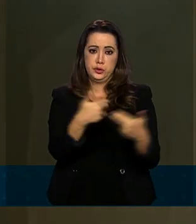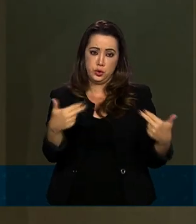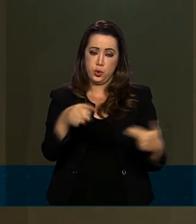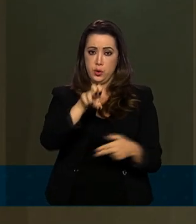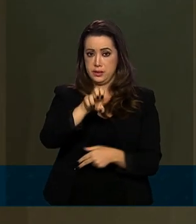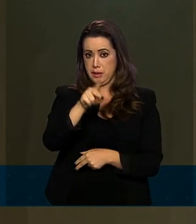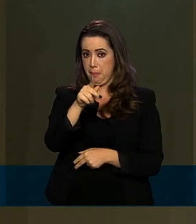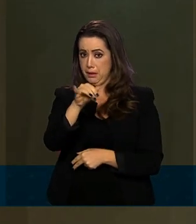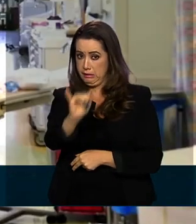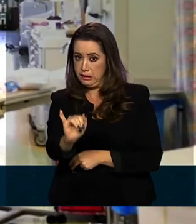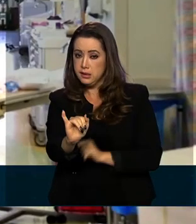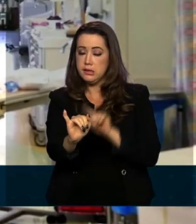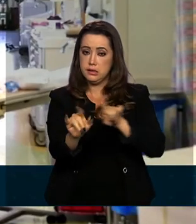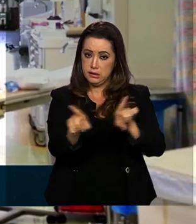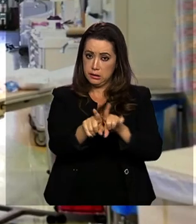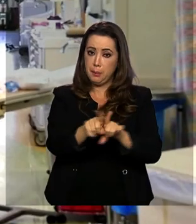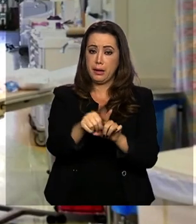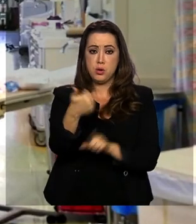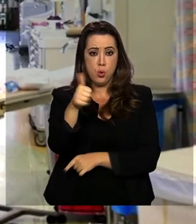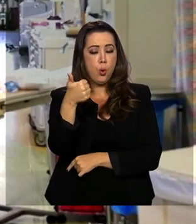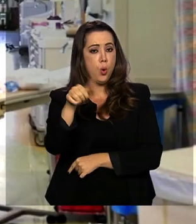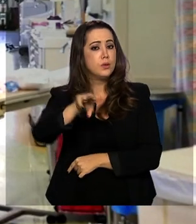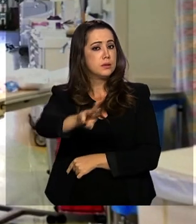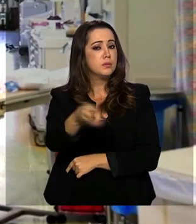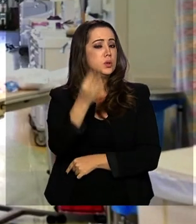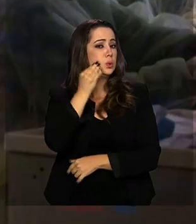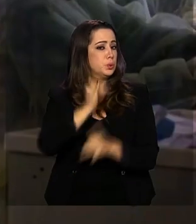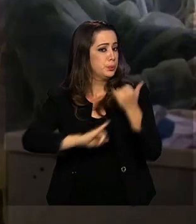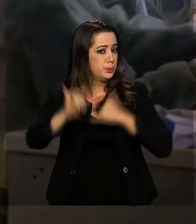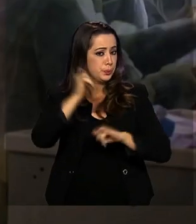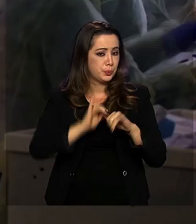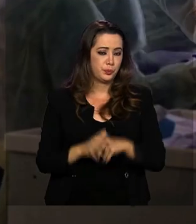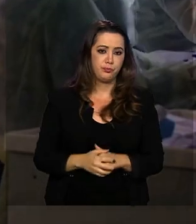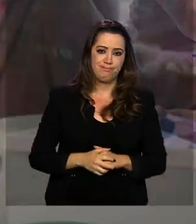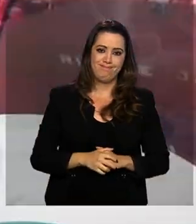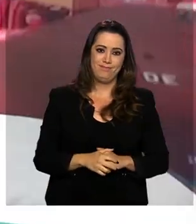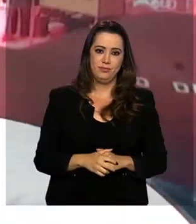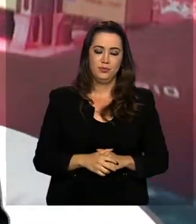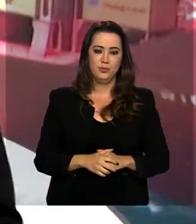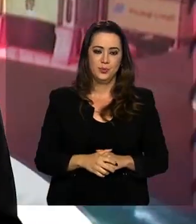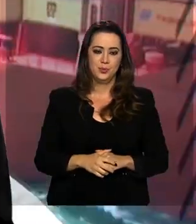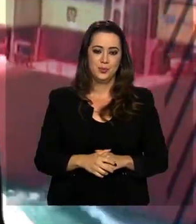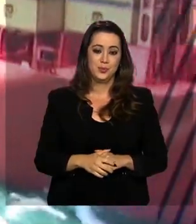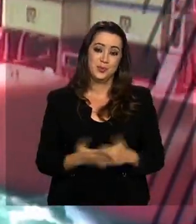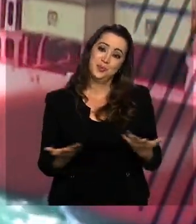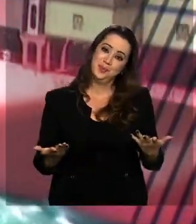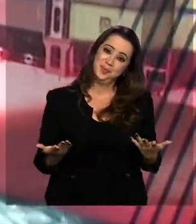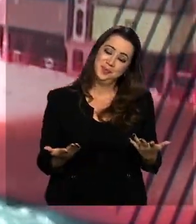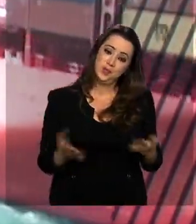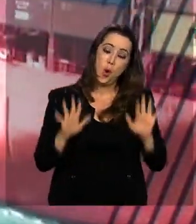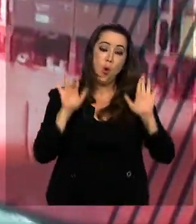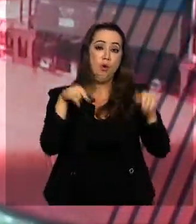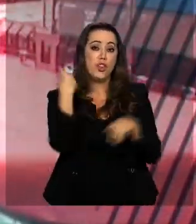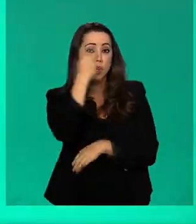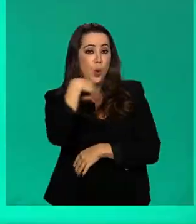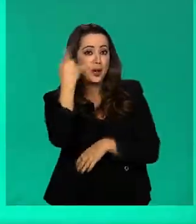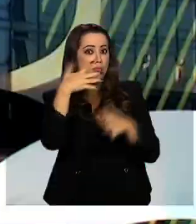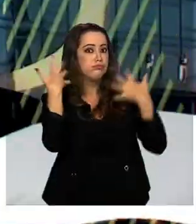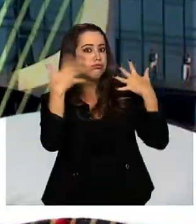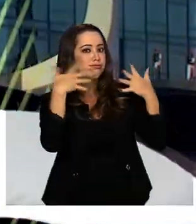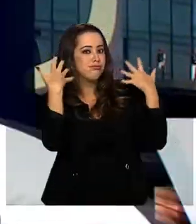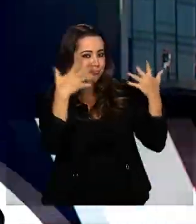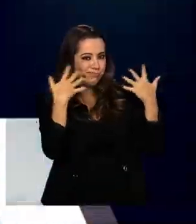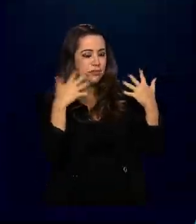de equipamentos de proteção e 11 milhões de testes. O fim do horário de verão evitou